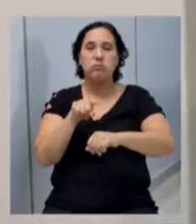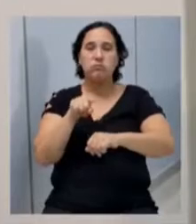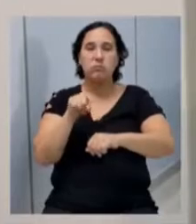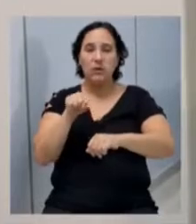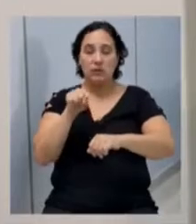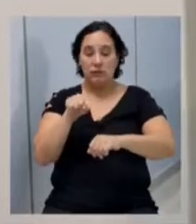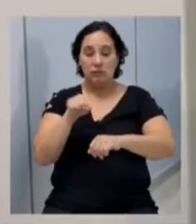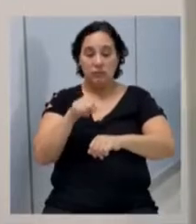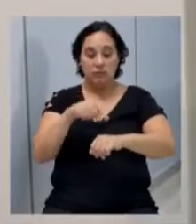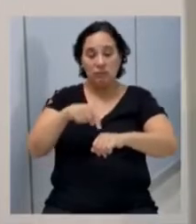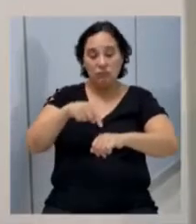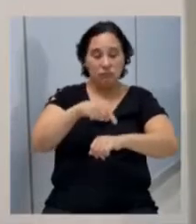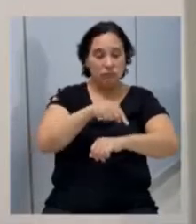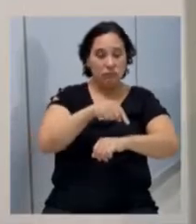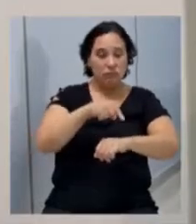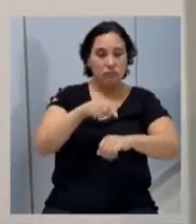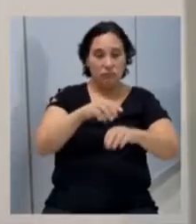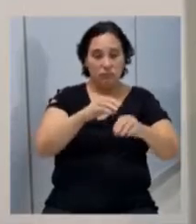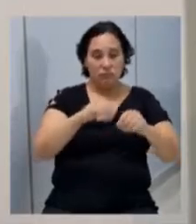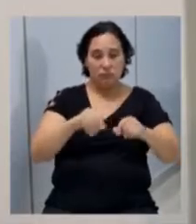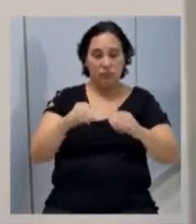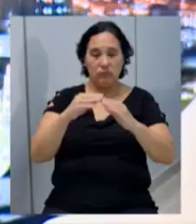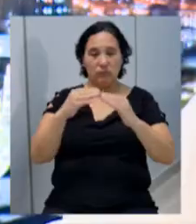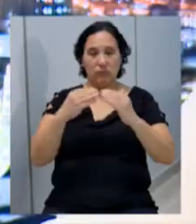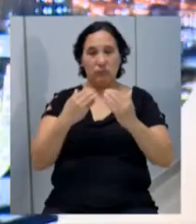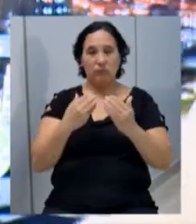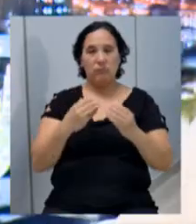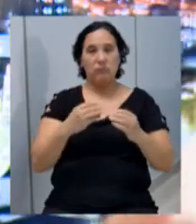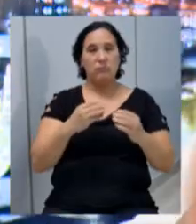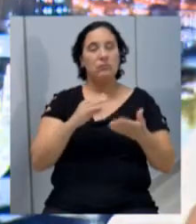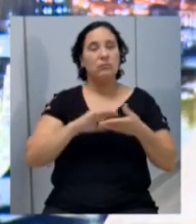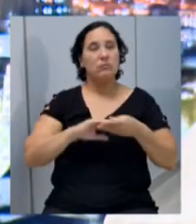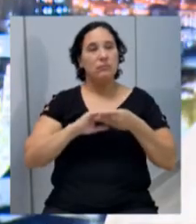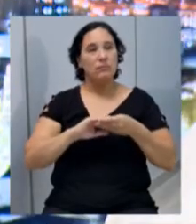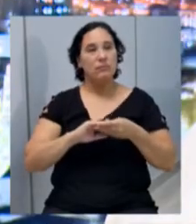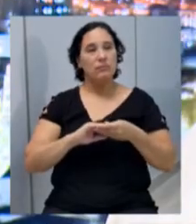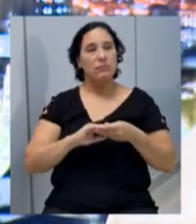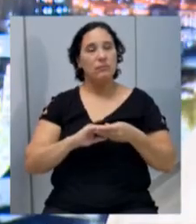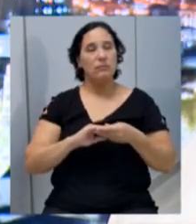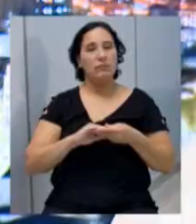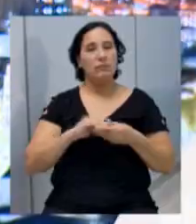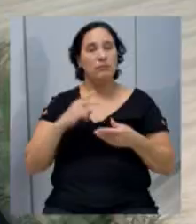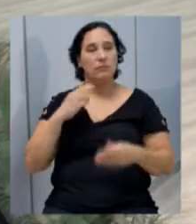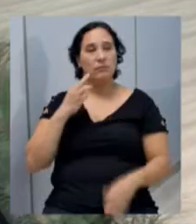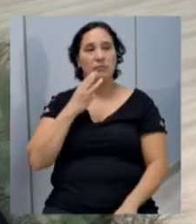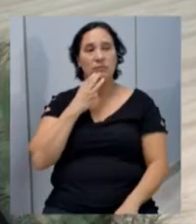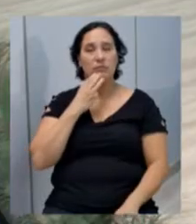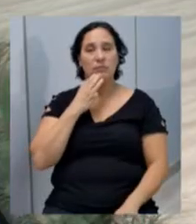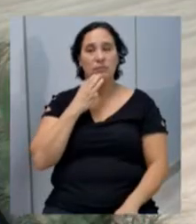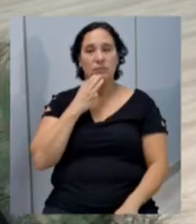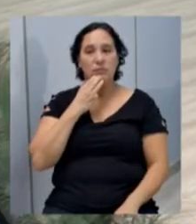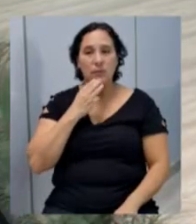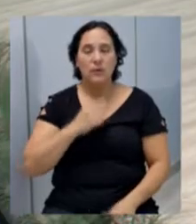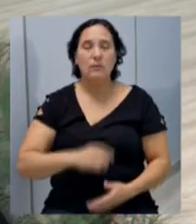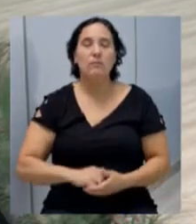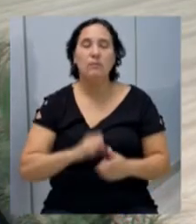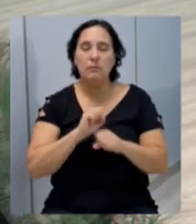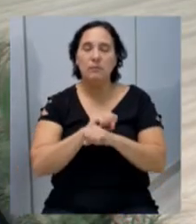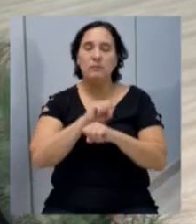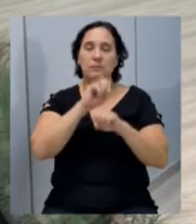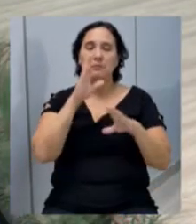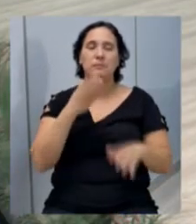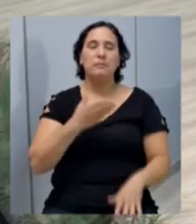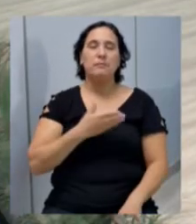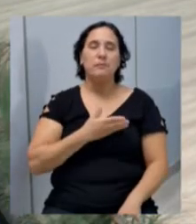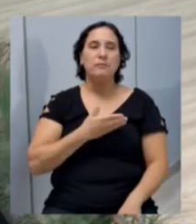trecho, então, desse loteamento. Parabéns, senhor presidente. Vereador Wilson. Se me permite uma parte, até para esclarecer o